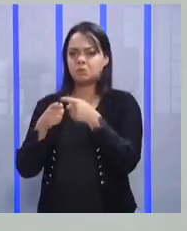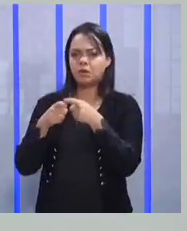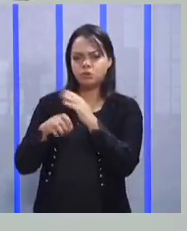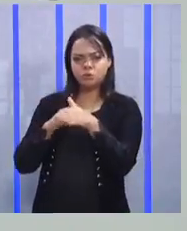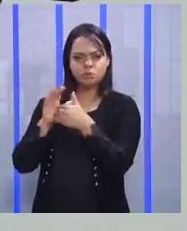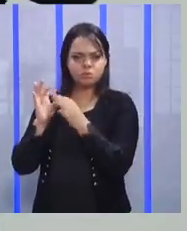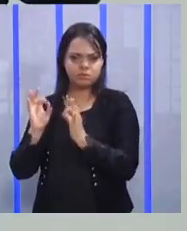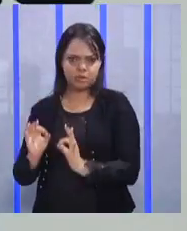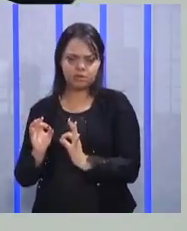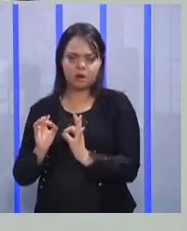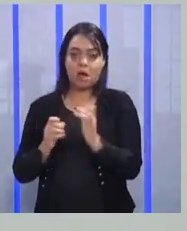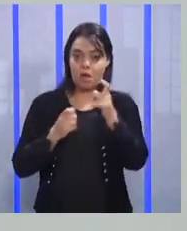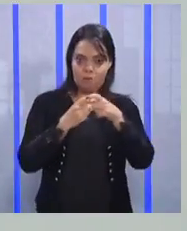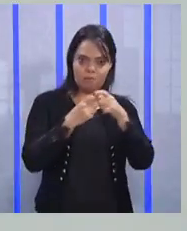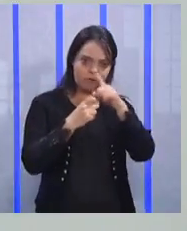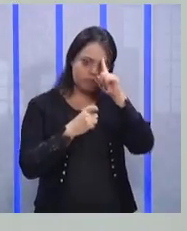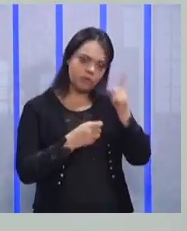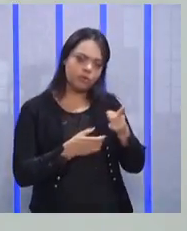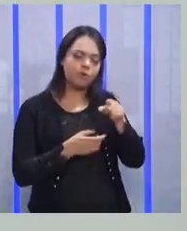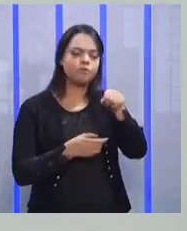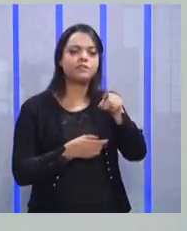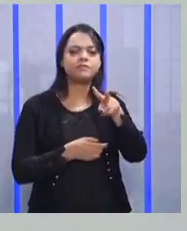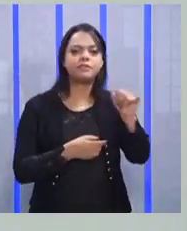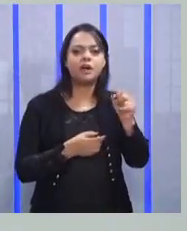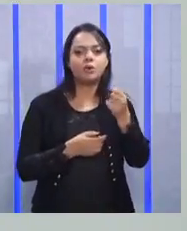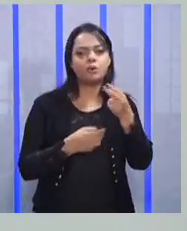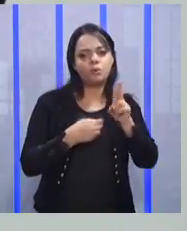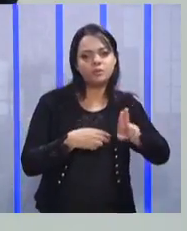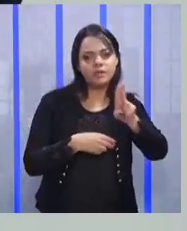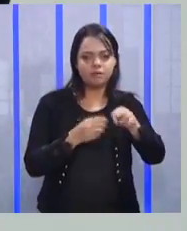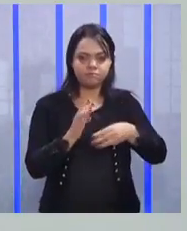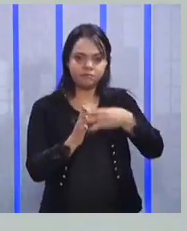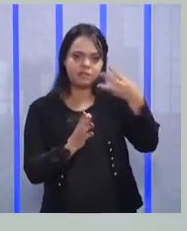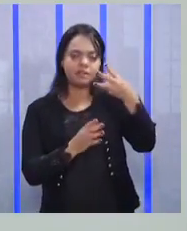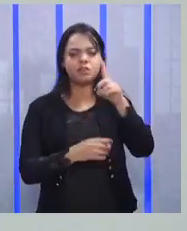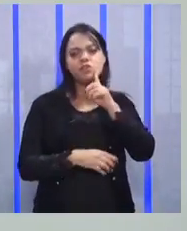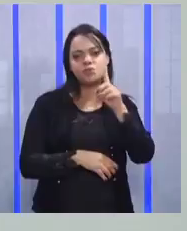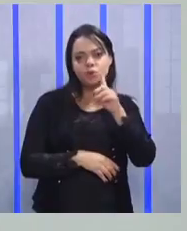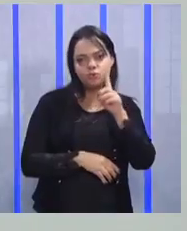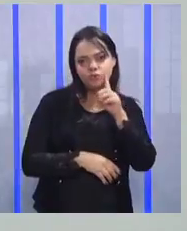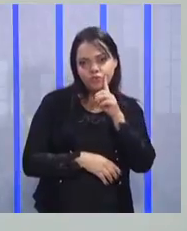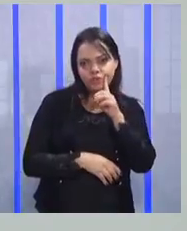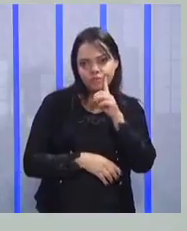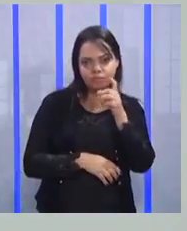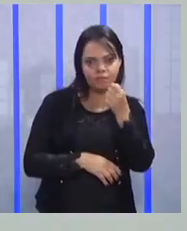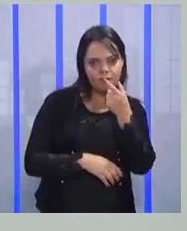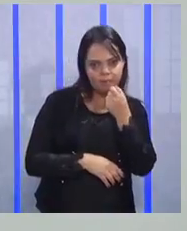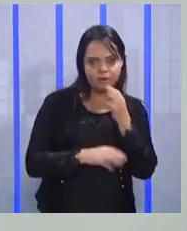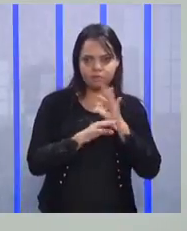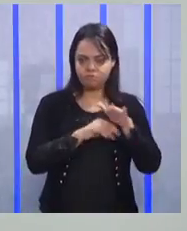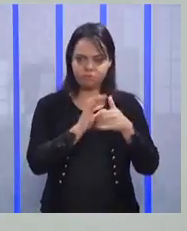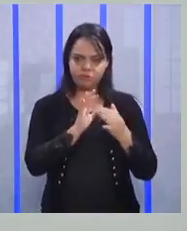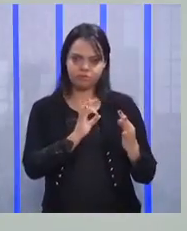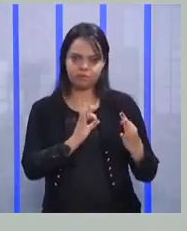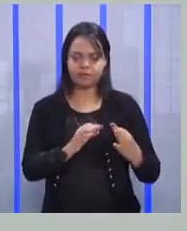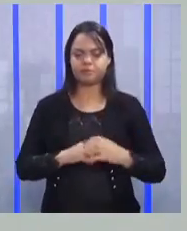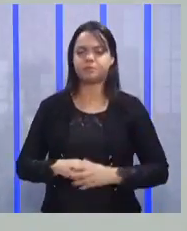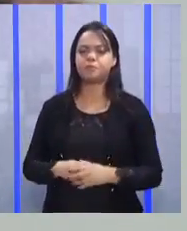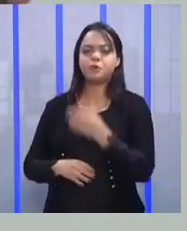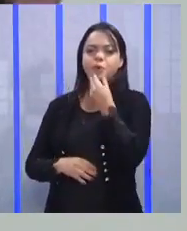mas o médico passou uma receita. Ó, o senhor vai tomar isso aqui três vezes ao dia, que fica tudo certo. Ele foi embora, leu a receita,